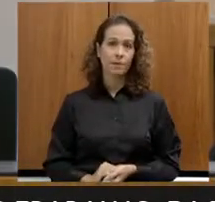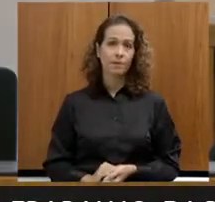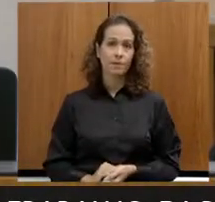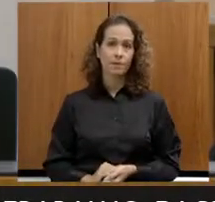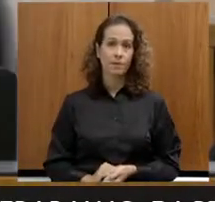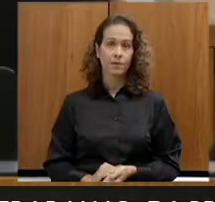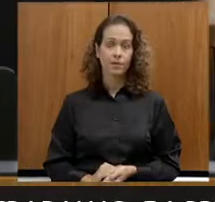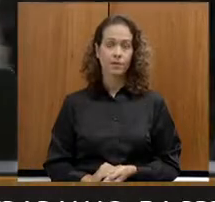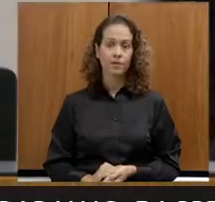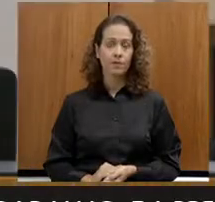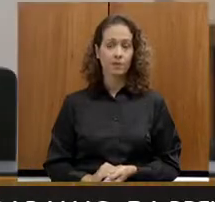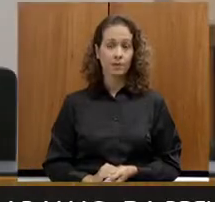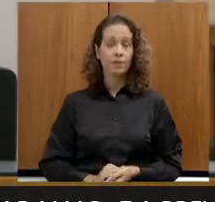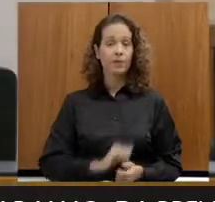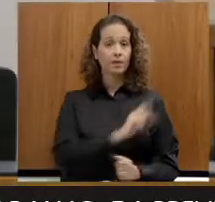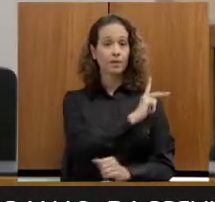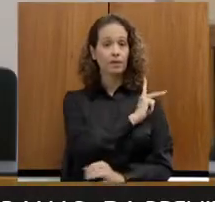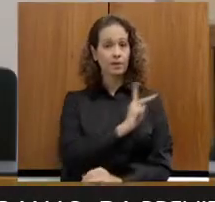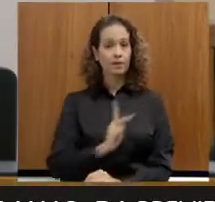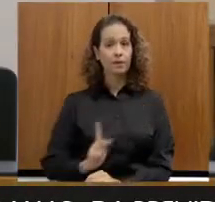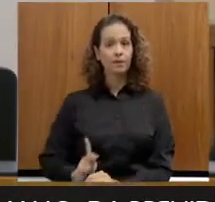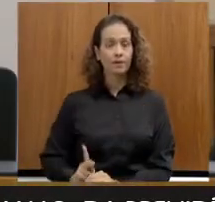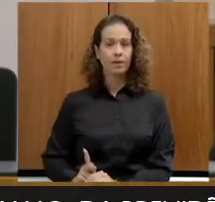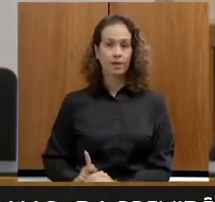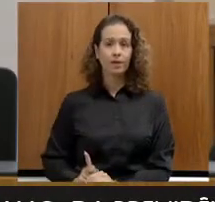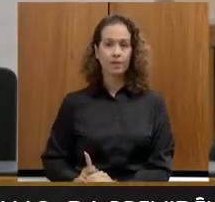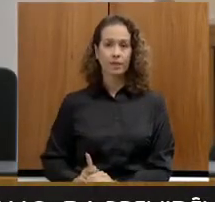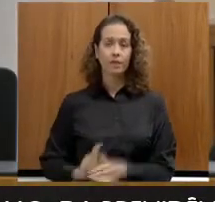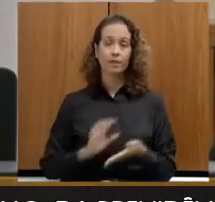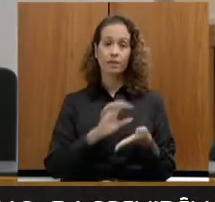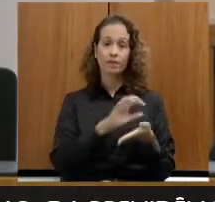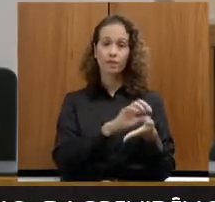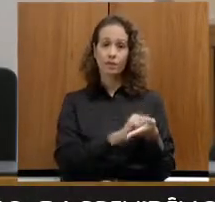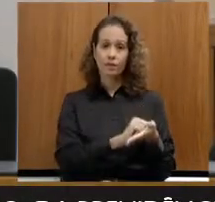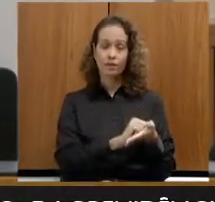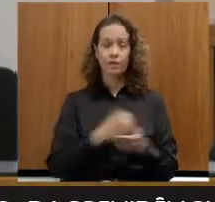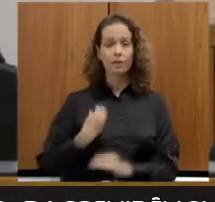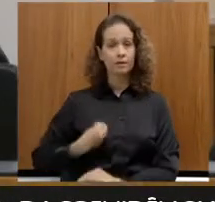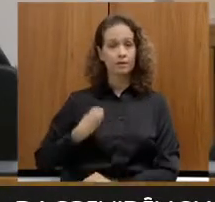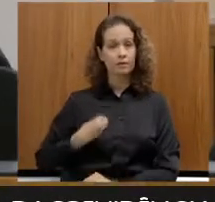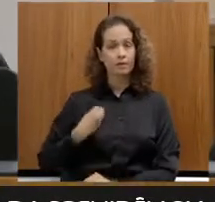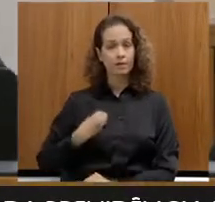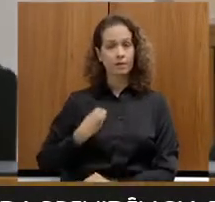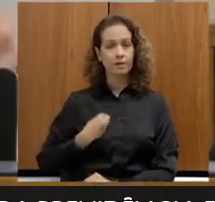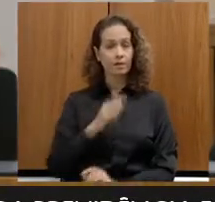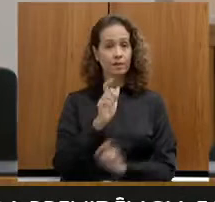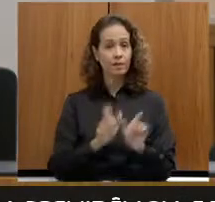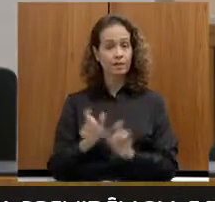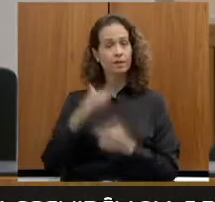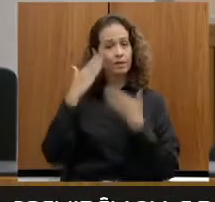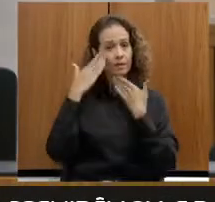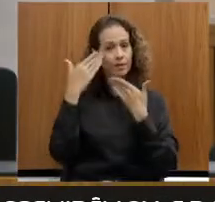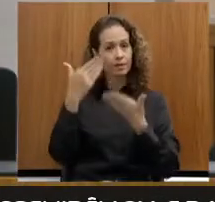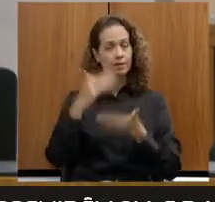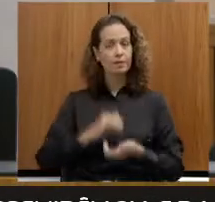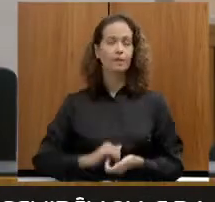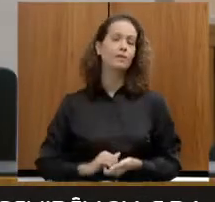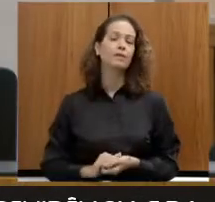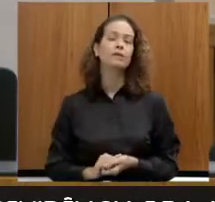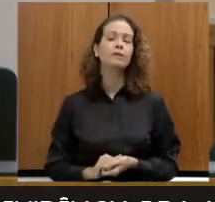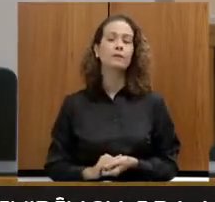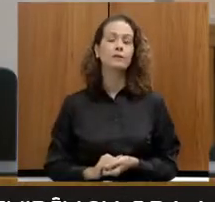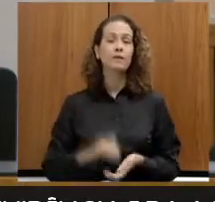A presidência registra a presença e agradece da